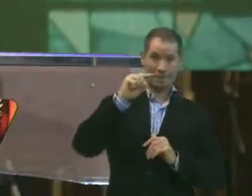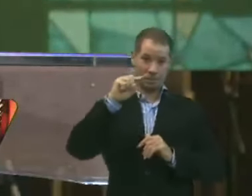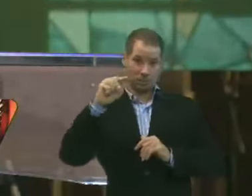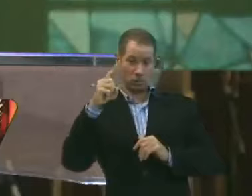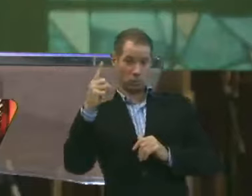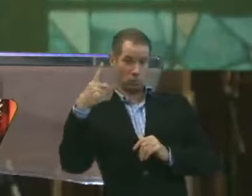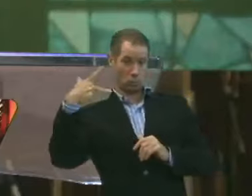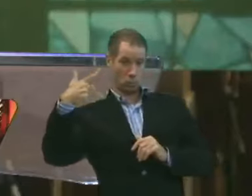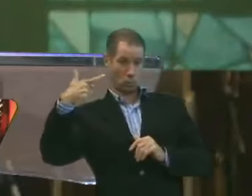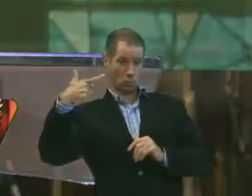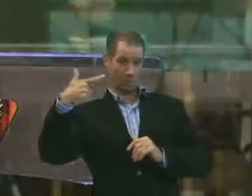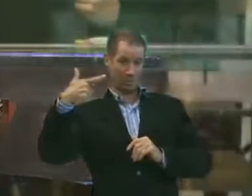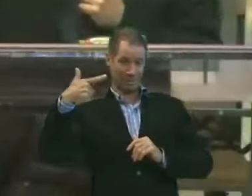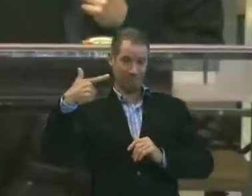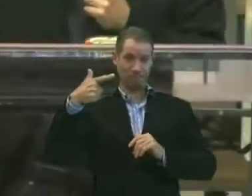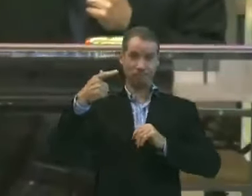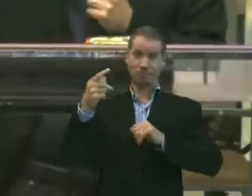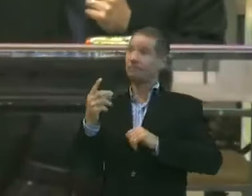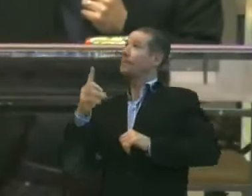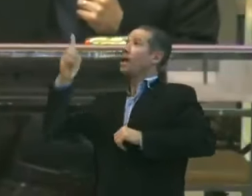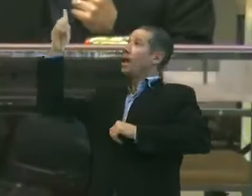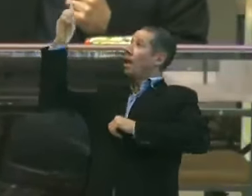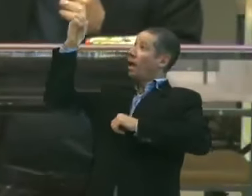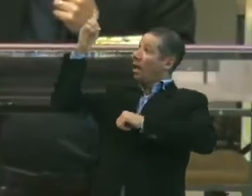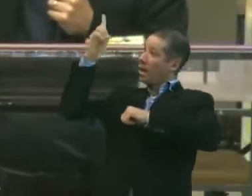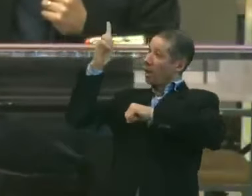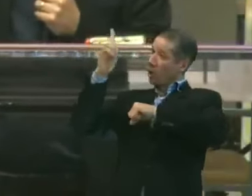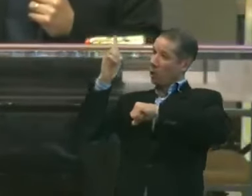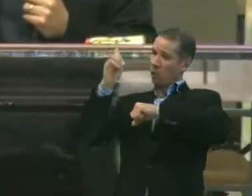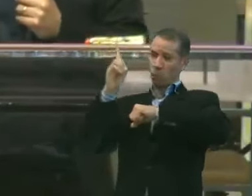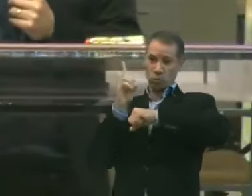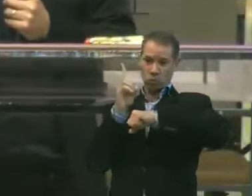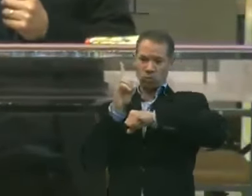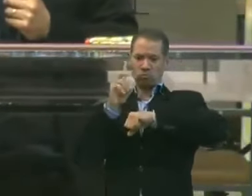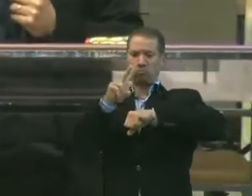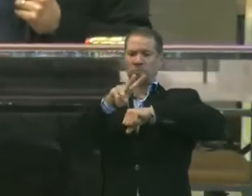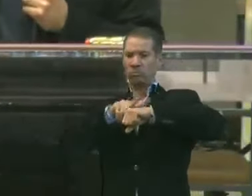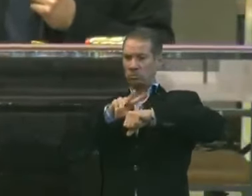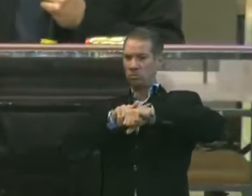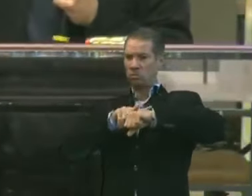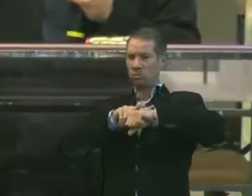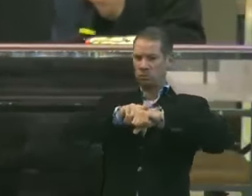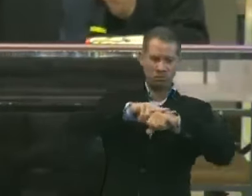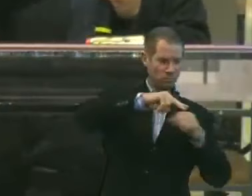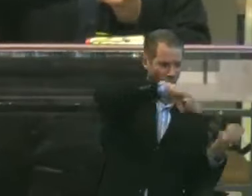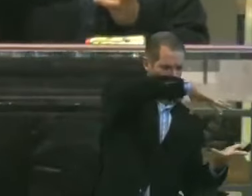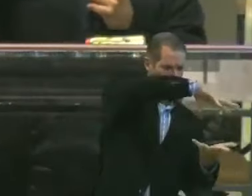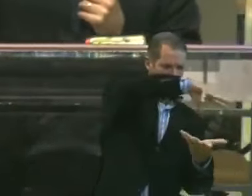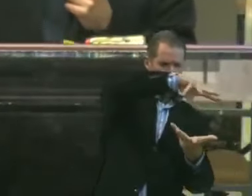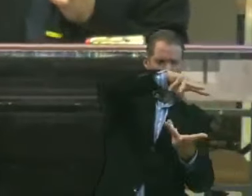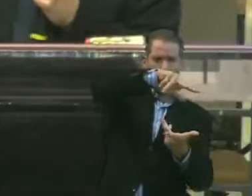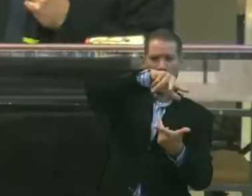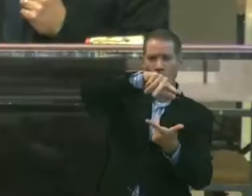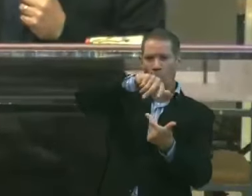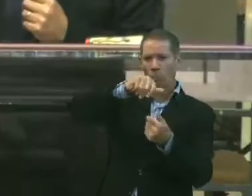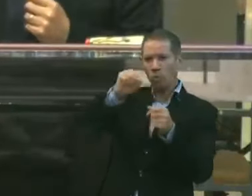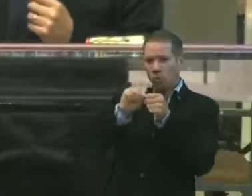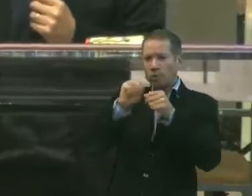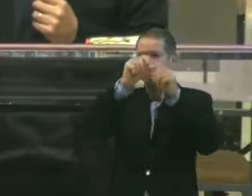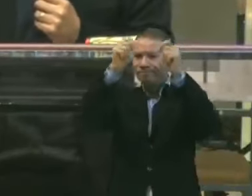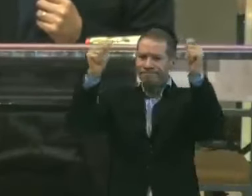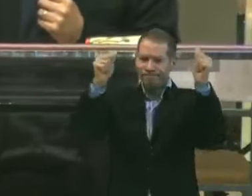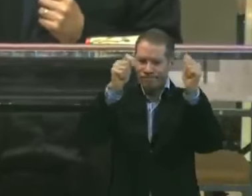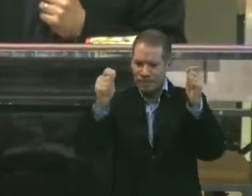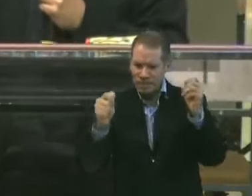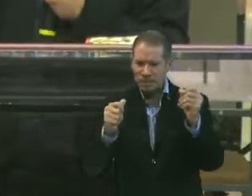12. O verbo estava no mundo. O mundo foi feito por meio dele.